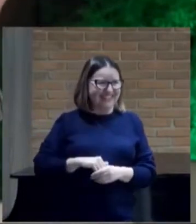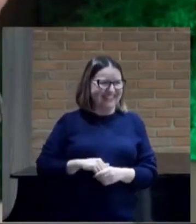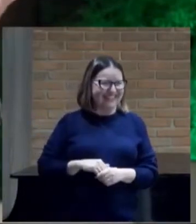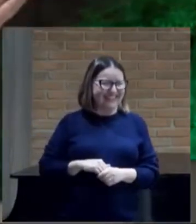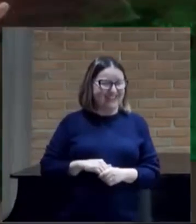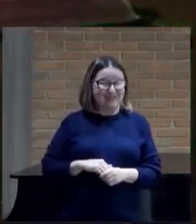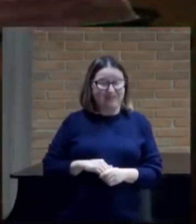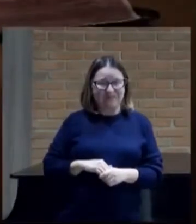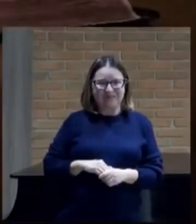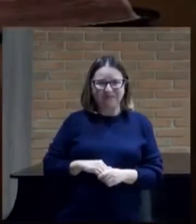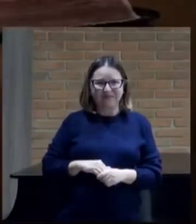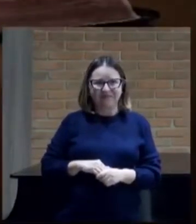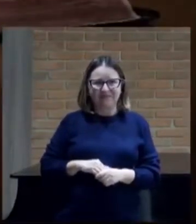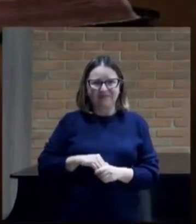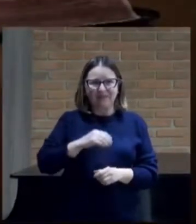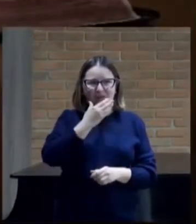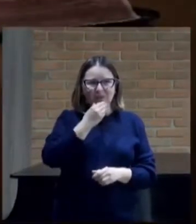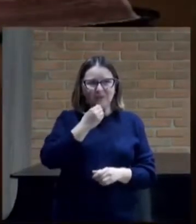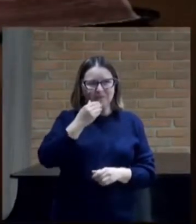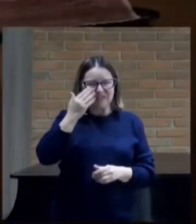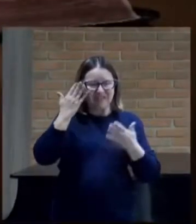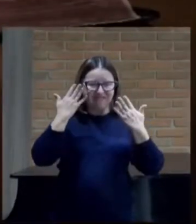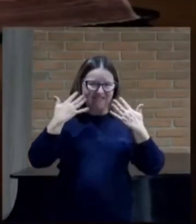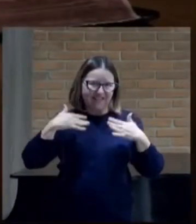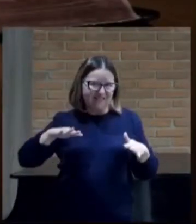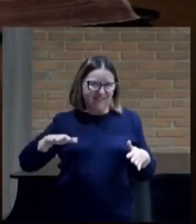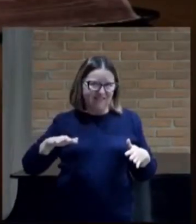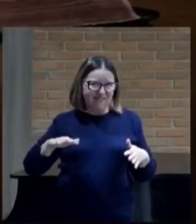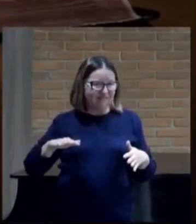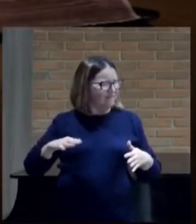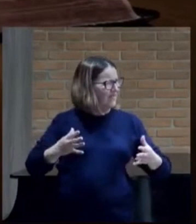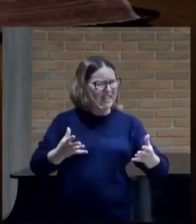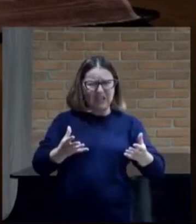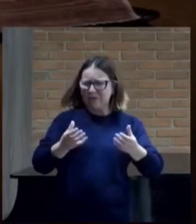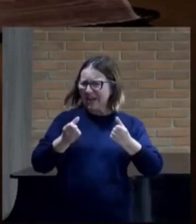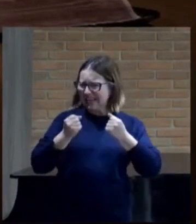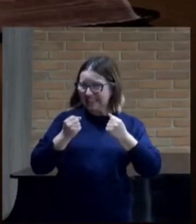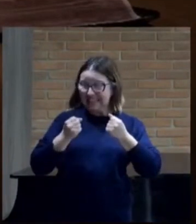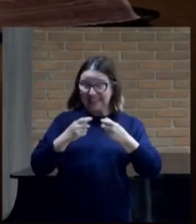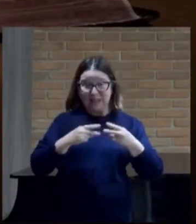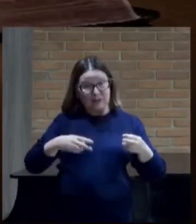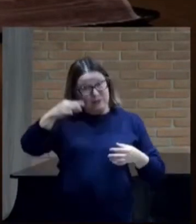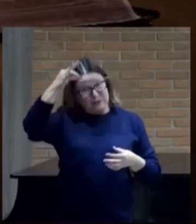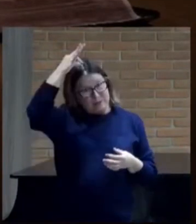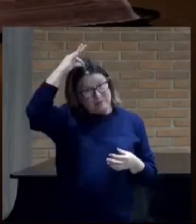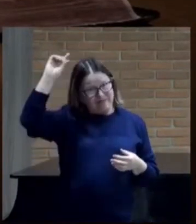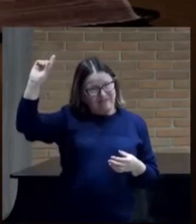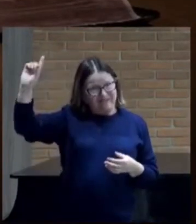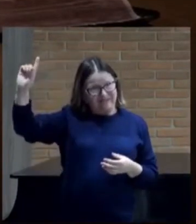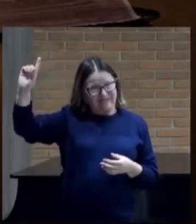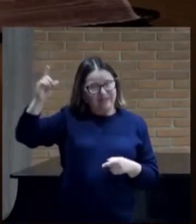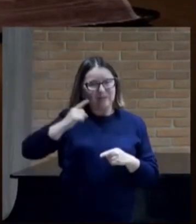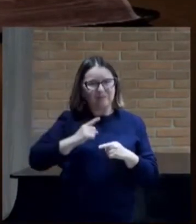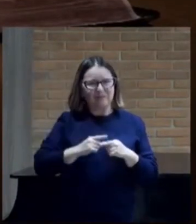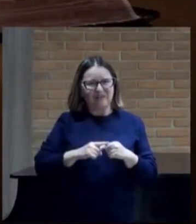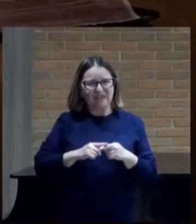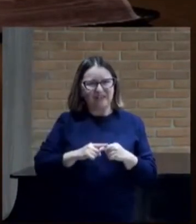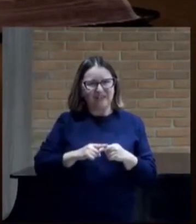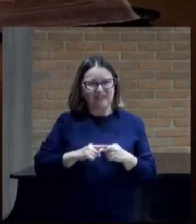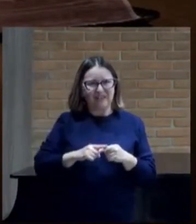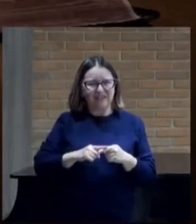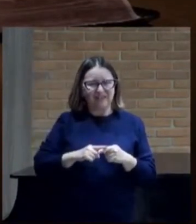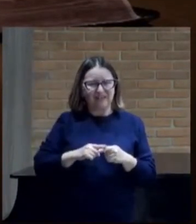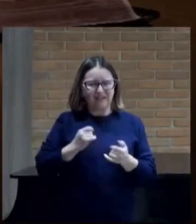ora o homem natural não aceita as coisas do espírito de deus porque eles são